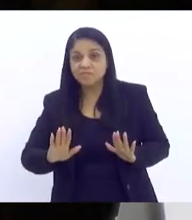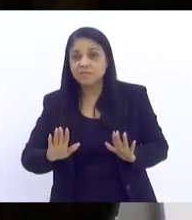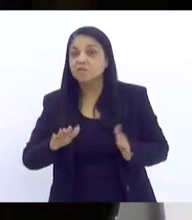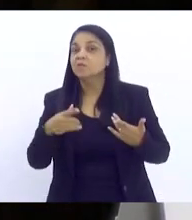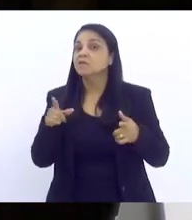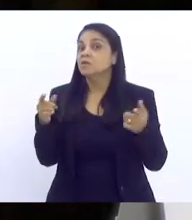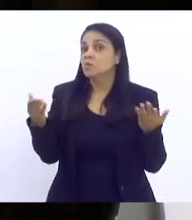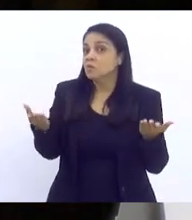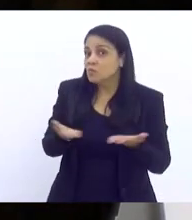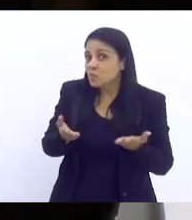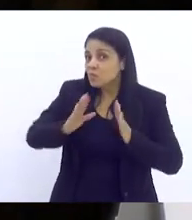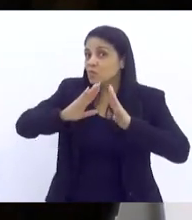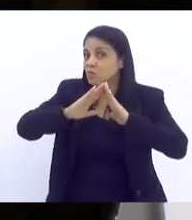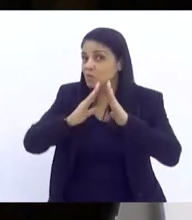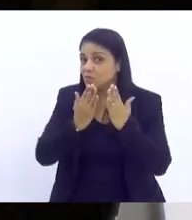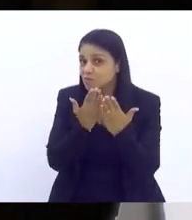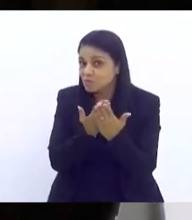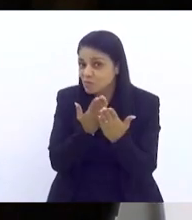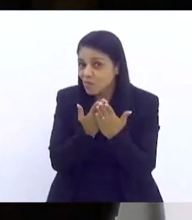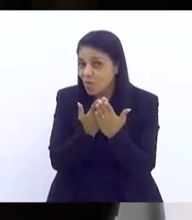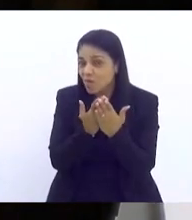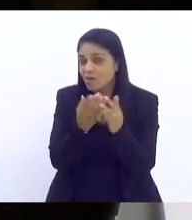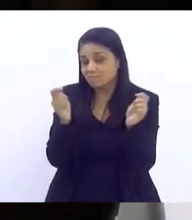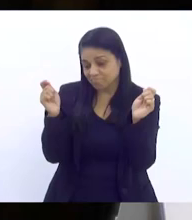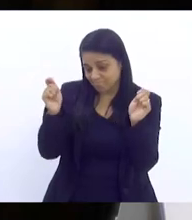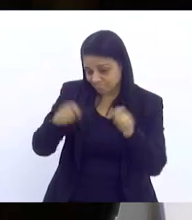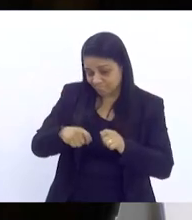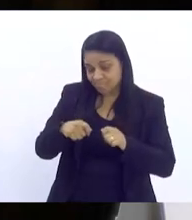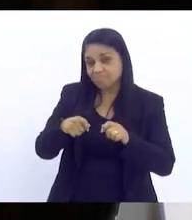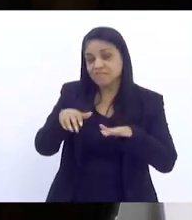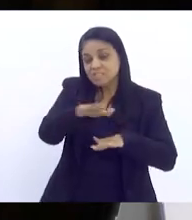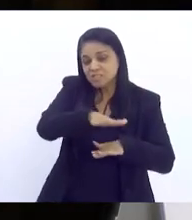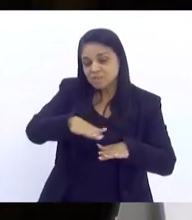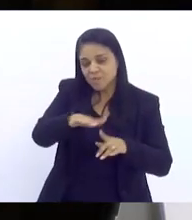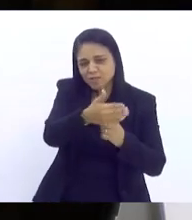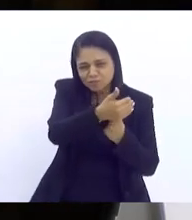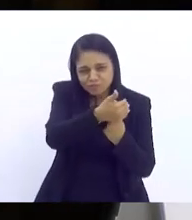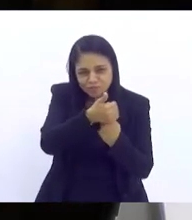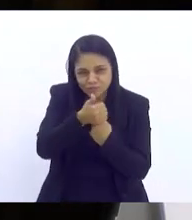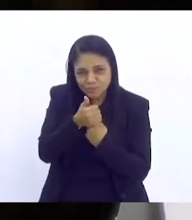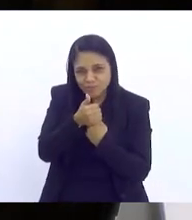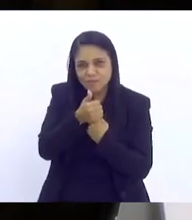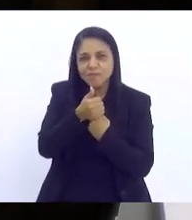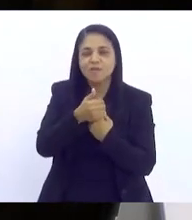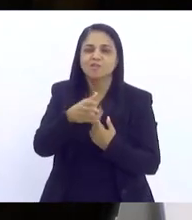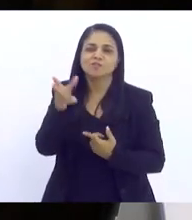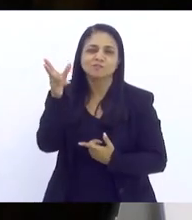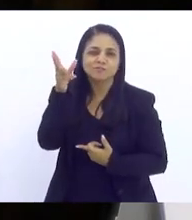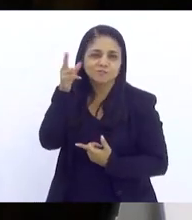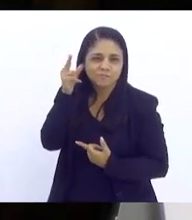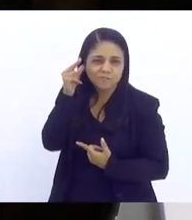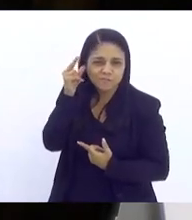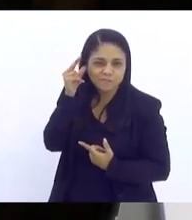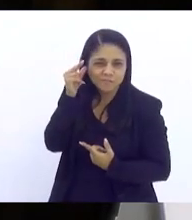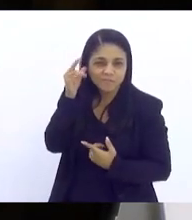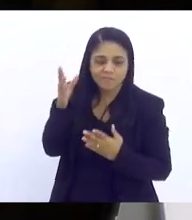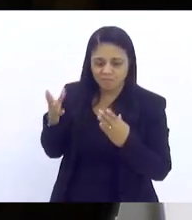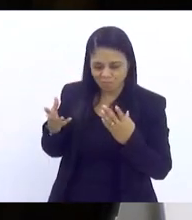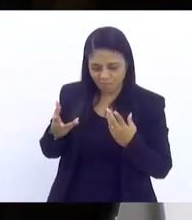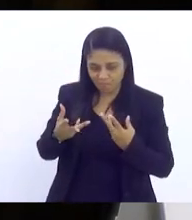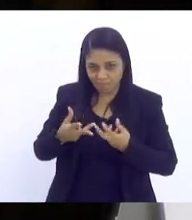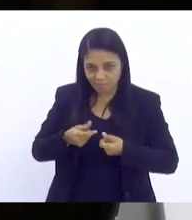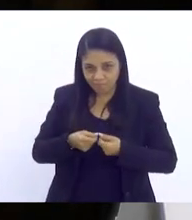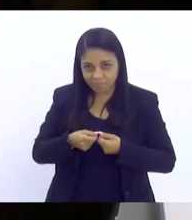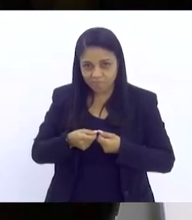têm condições de proporcionar espaços de acolhimento, espaços de escuta qualificadas. Ela não tem,